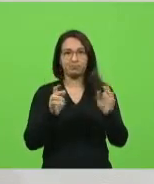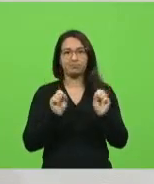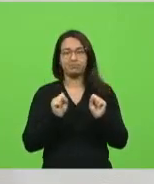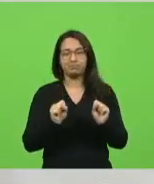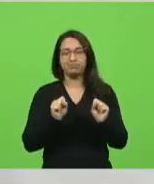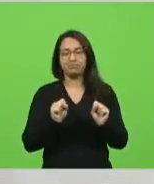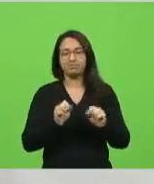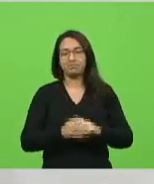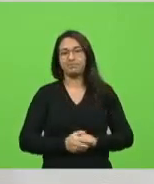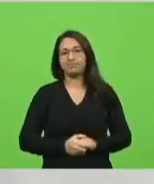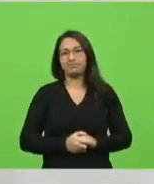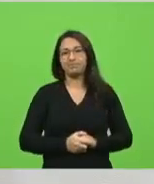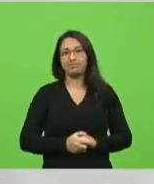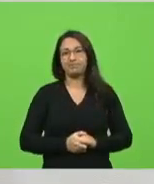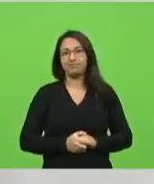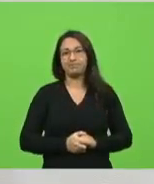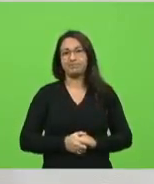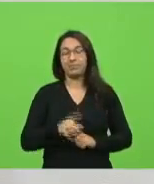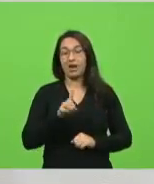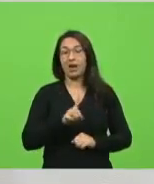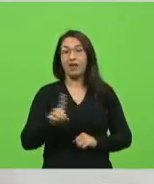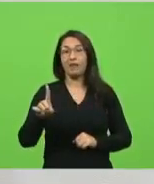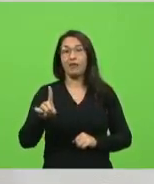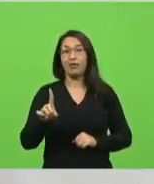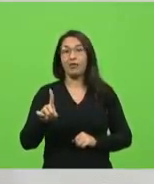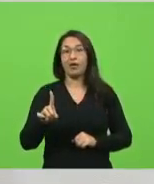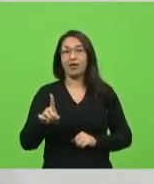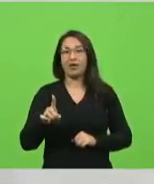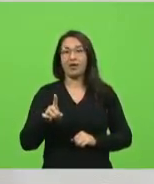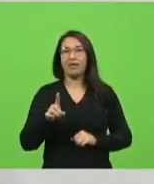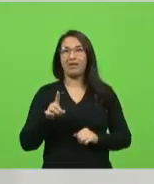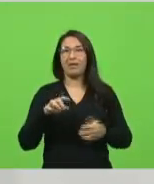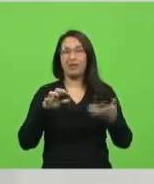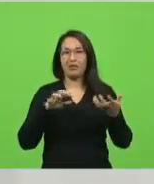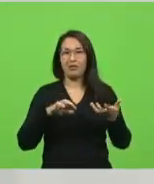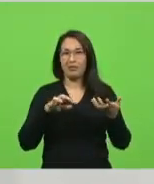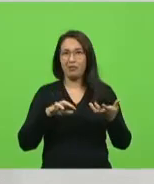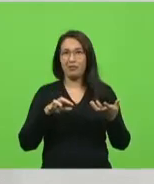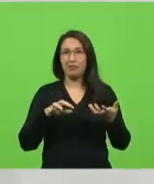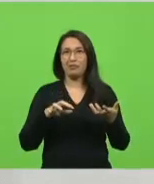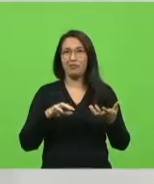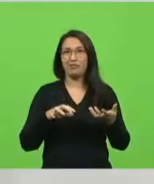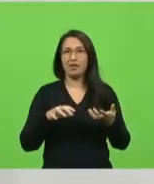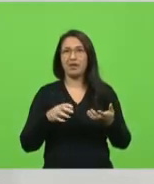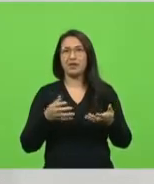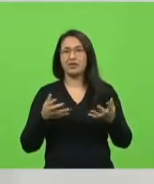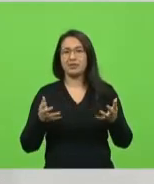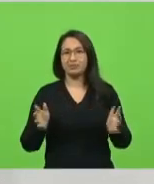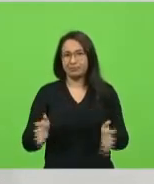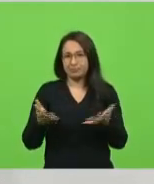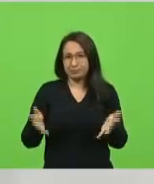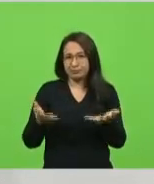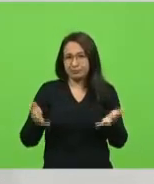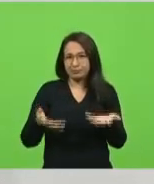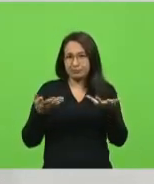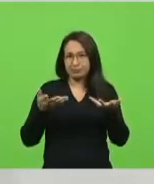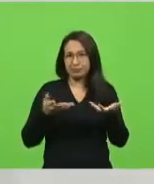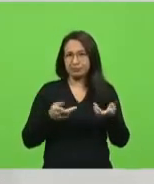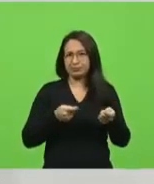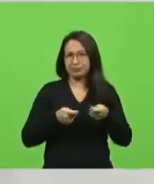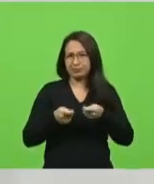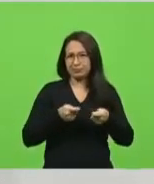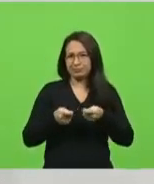Foram lá aquecer, foram lá aquecer o mercado, o mercado mais agressivo que existe, o mercado mais